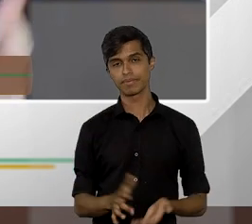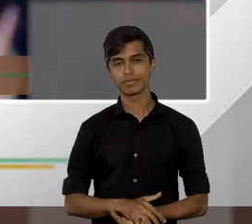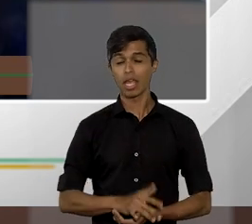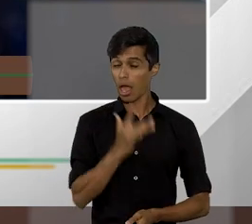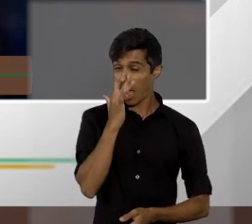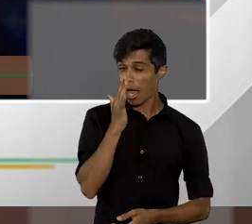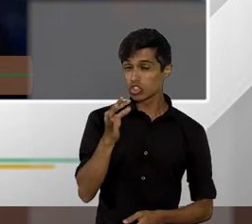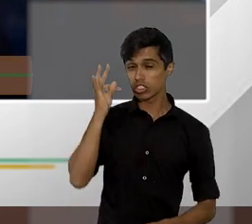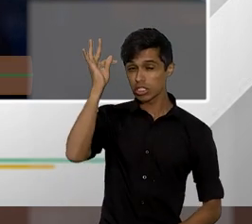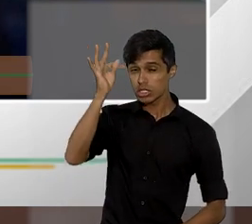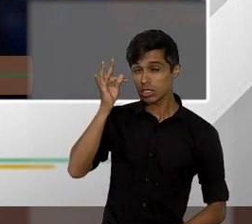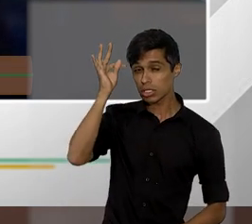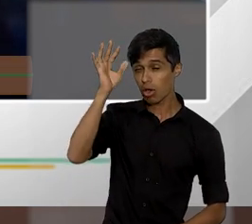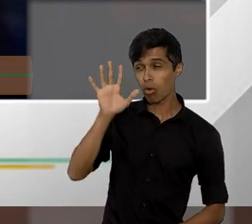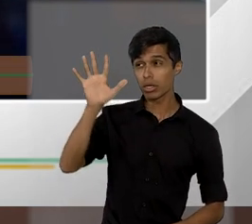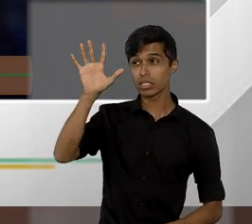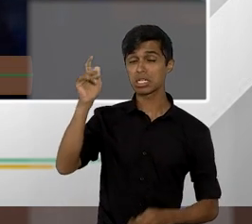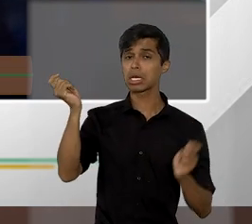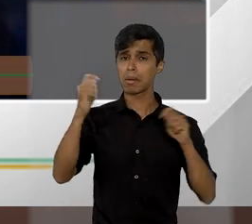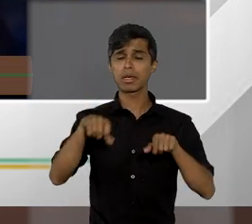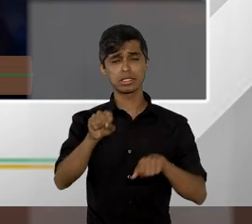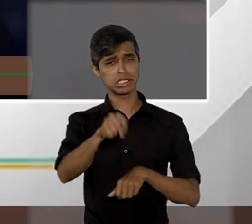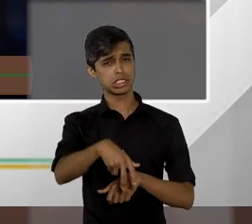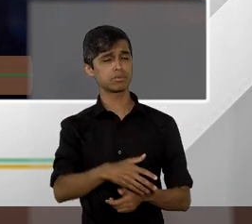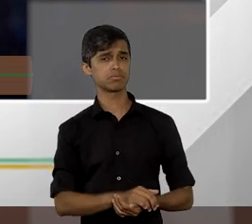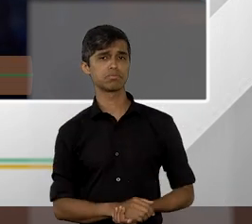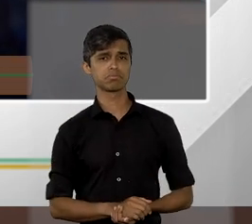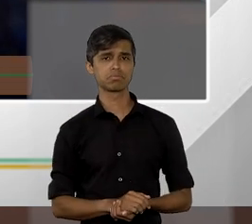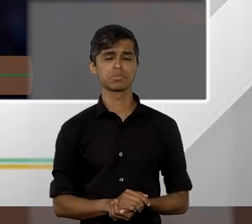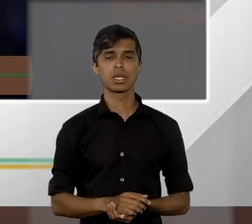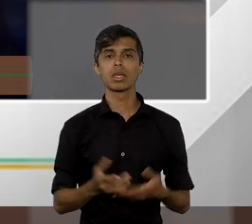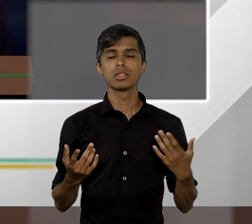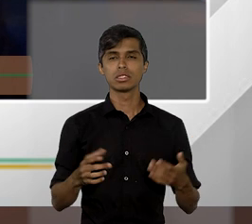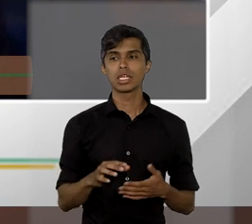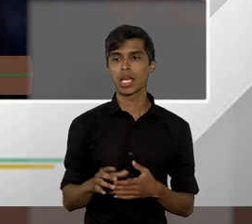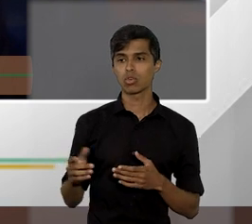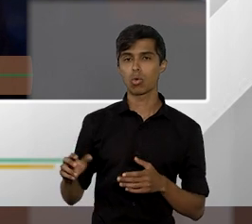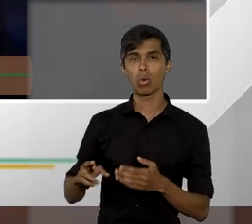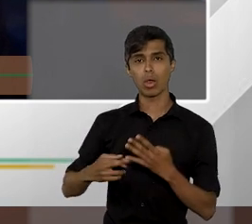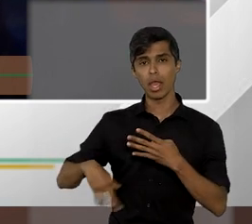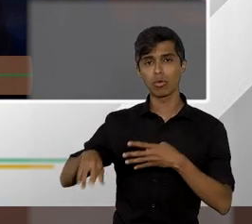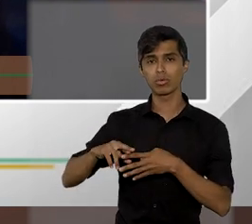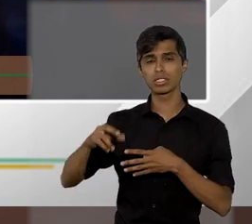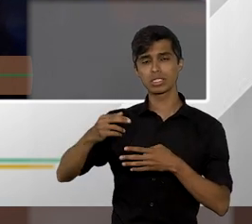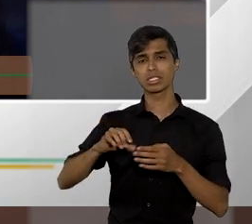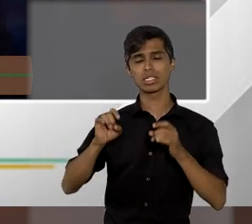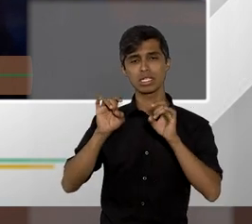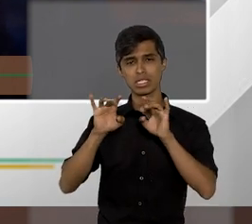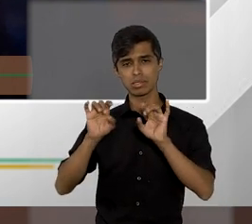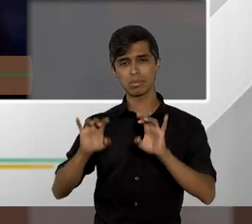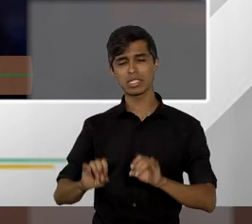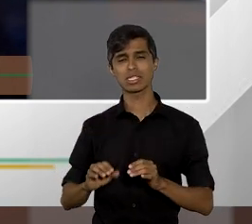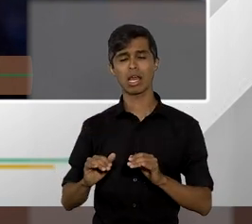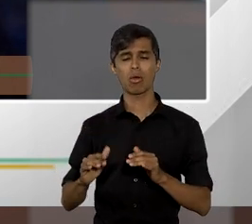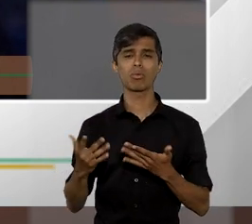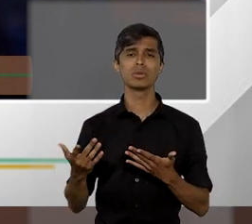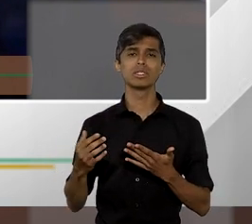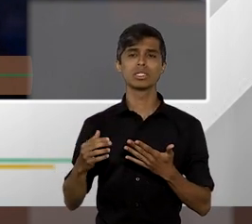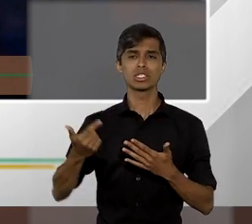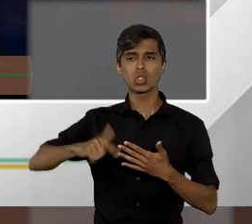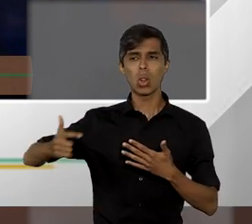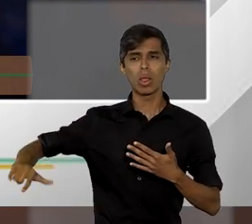teoricamente isso pode acontecer sim esse esvaziamento do recurso do recurso repetitivo agora